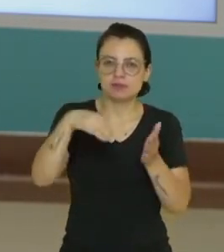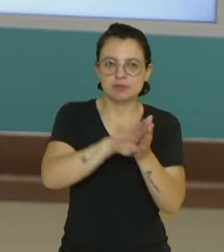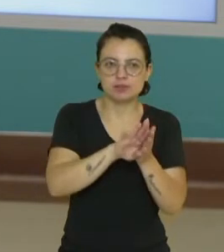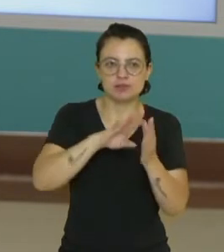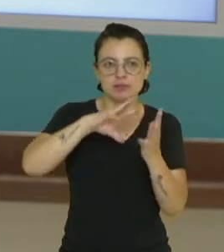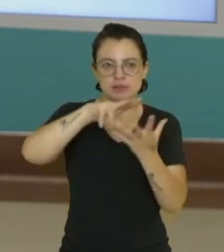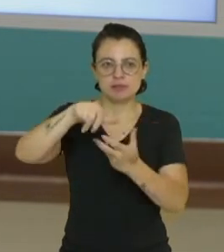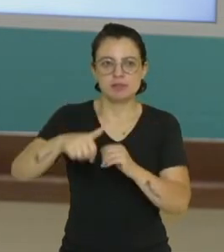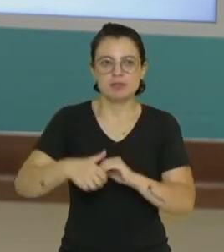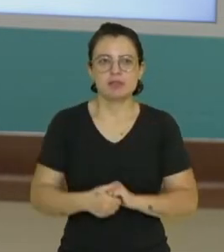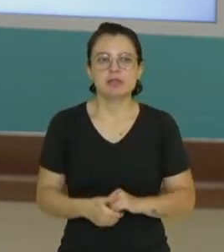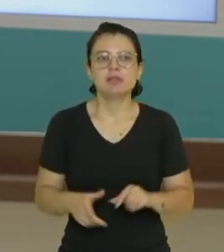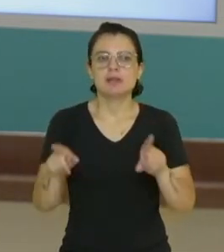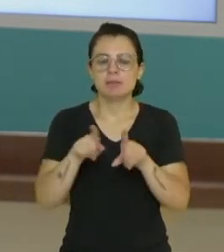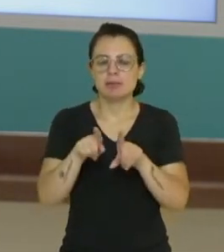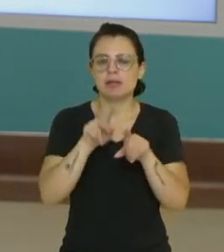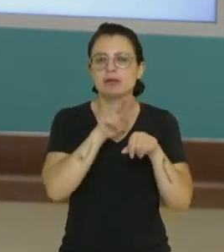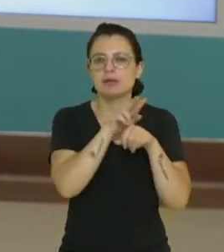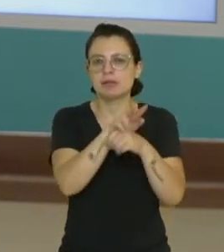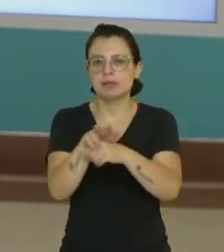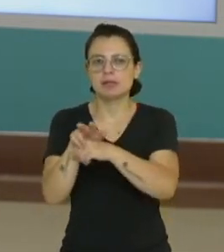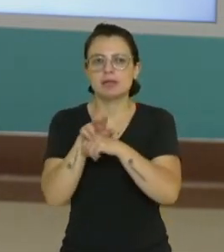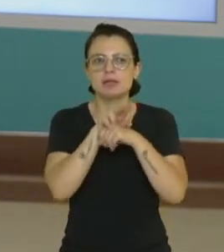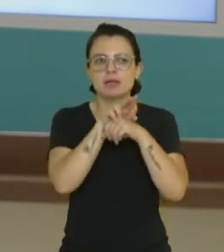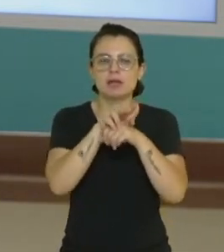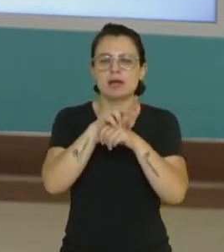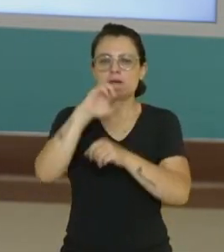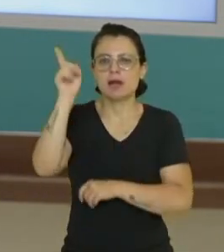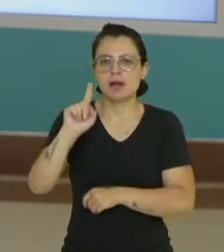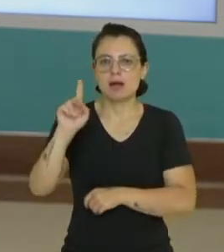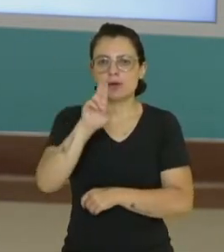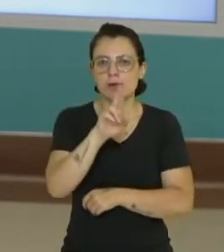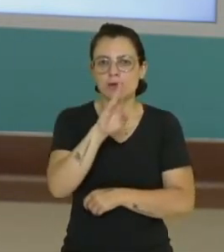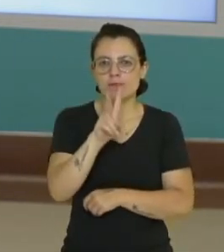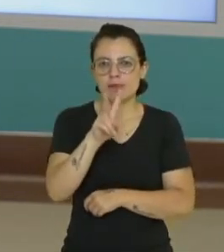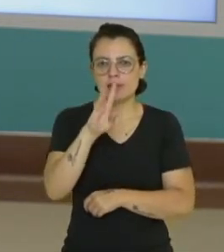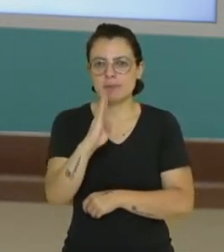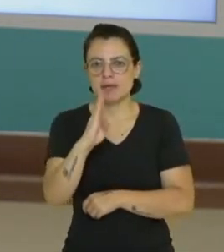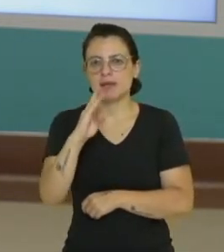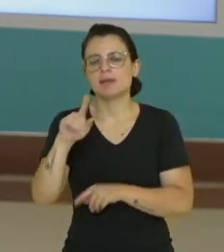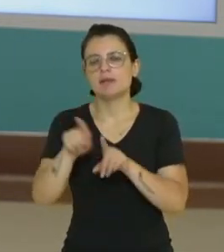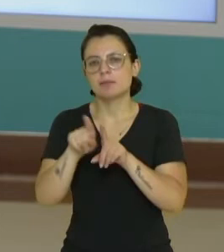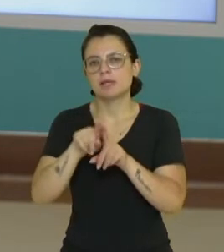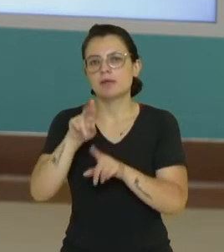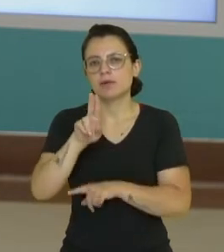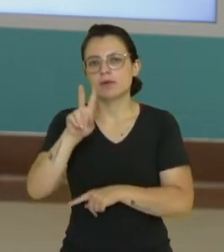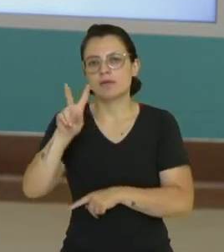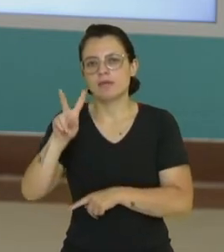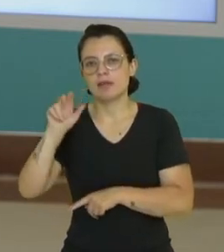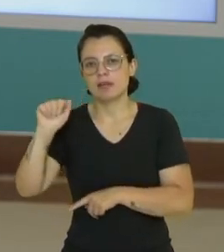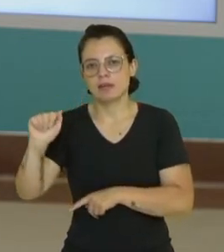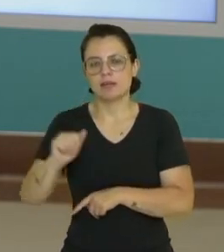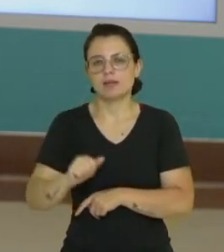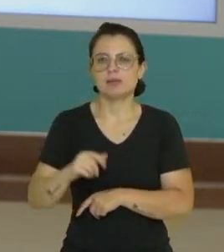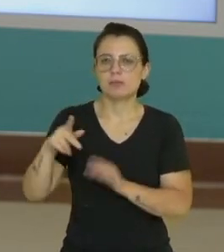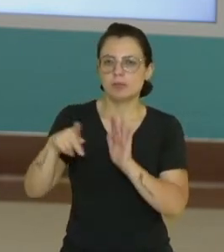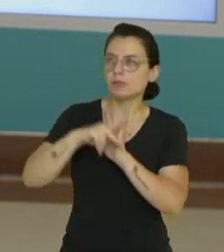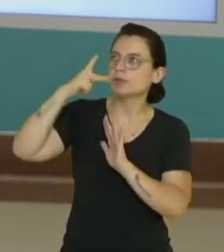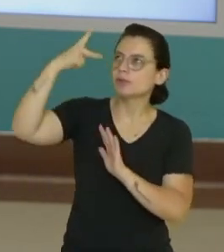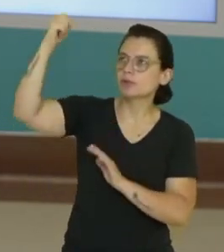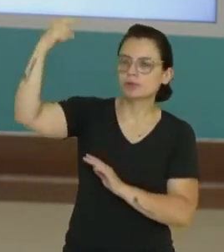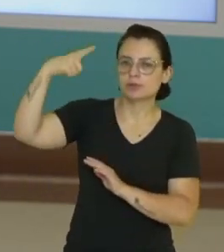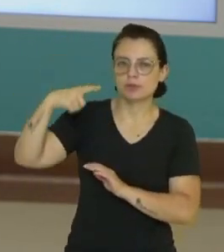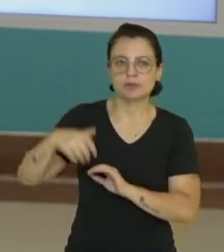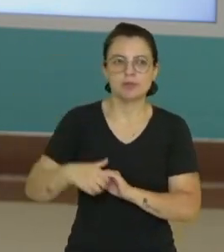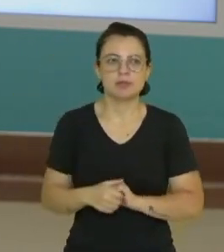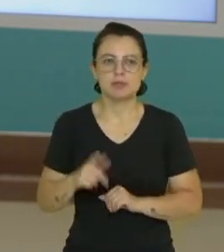nossa superfície. Além disso, o bloqueio dos raios ultravioleta, do tipo A e do tipo B, que vem do Sol. Claro,